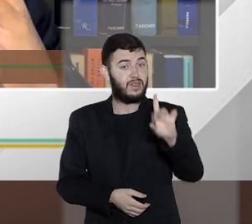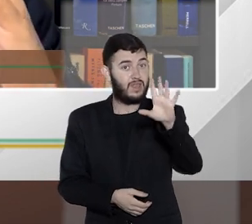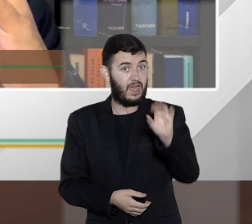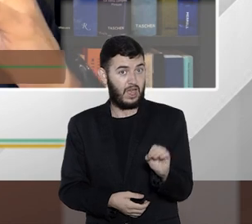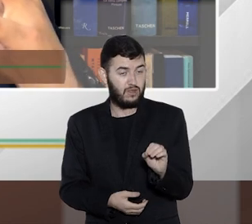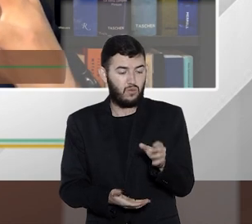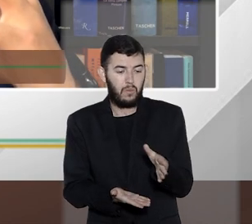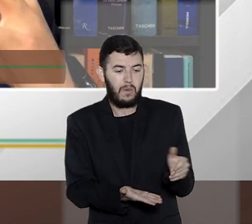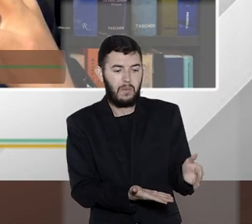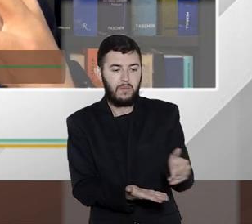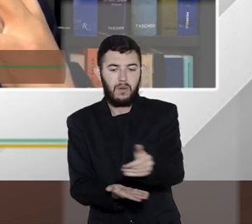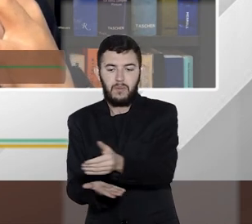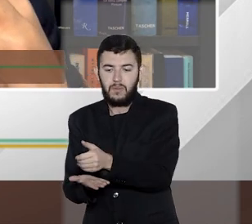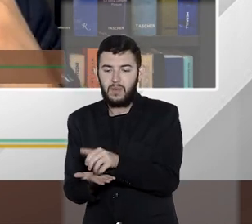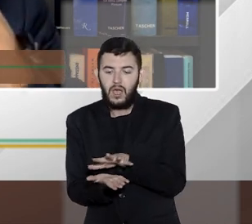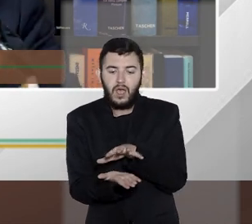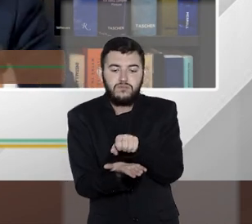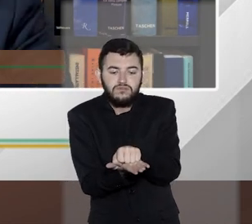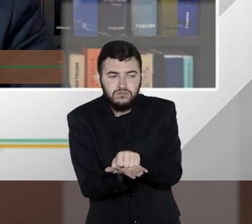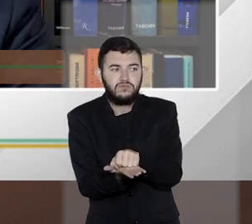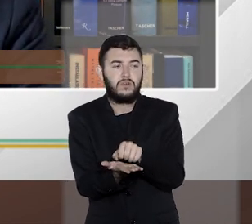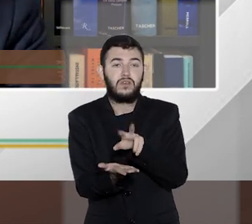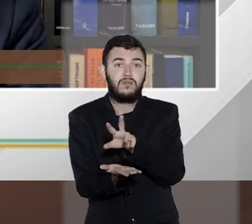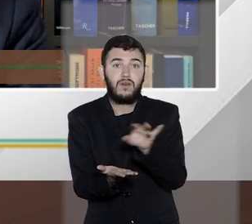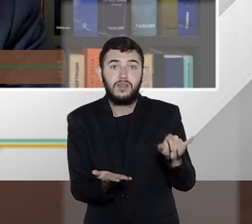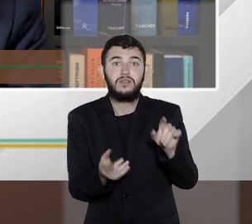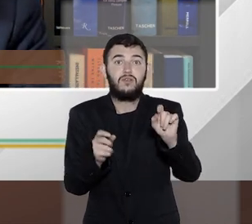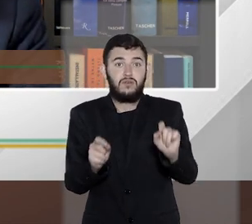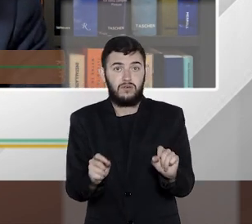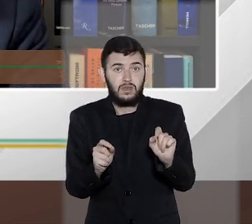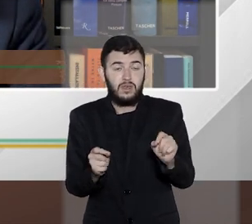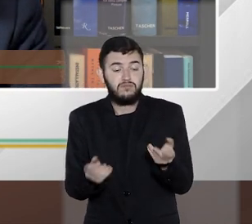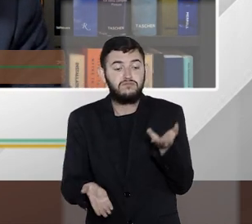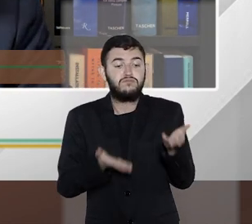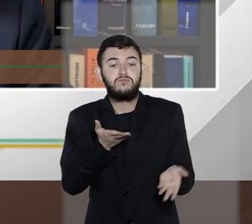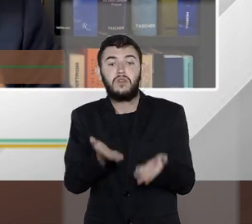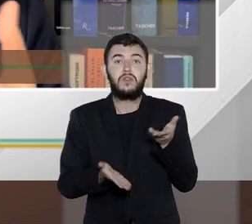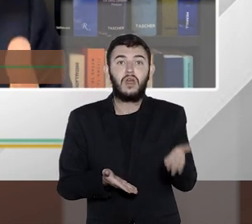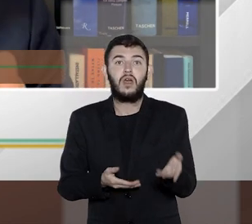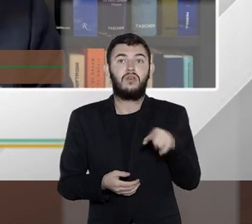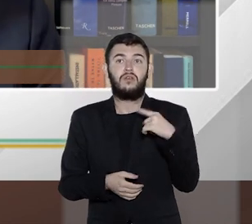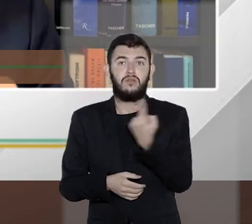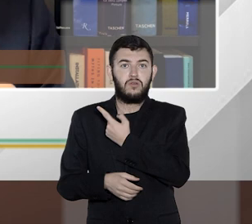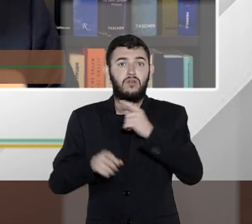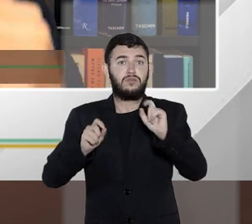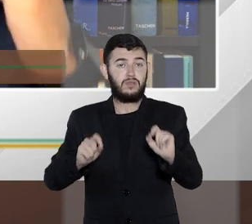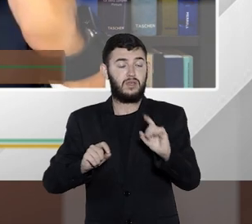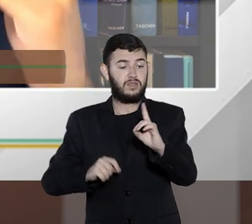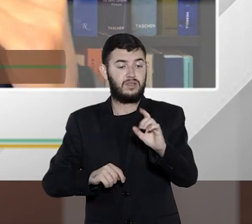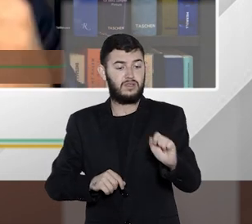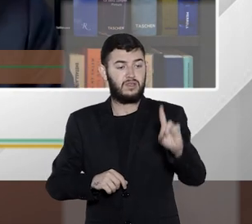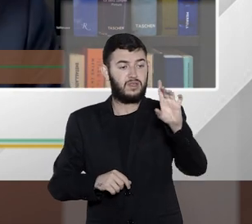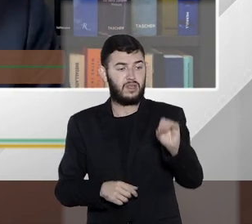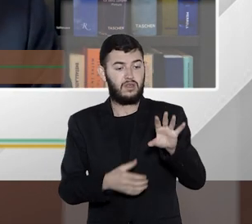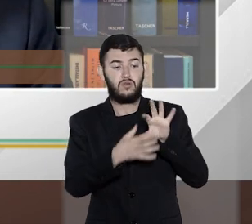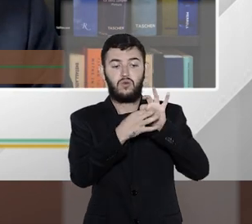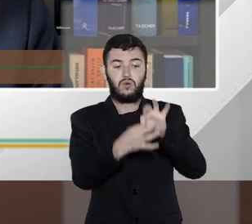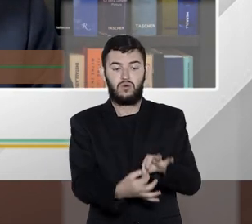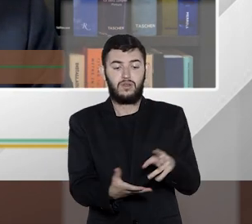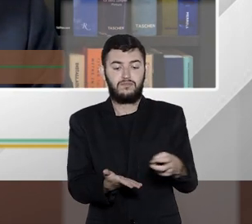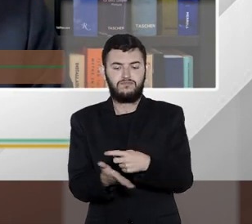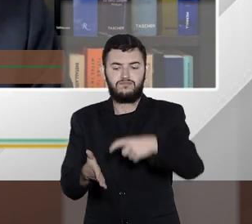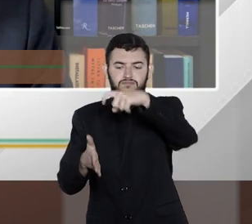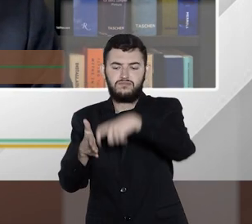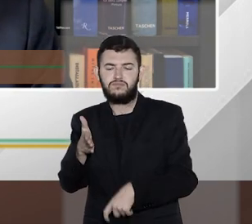a gente pensa nesses dados e como eles se revertem na matéria tributária, a gente tem um outro salto